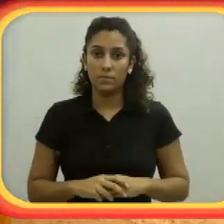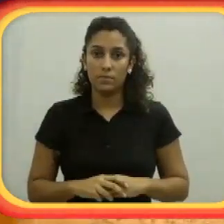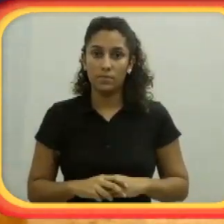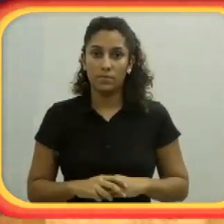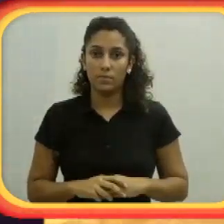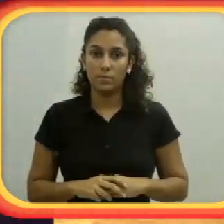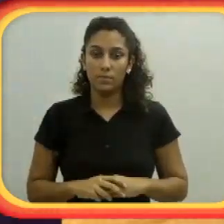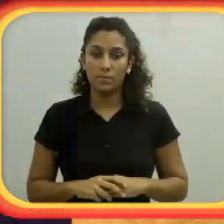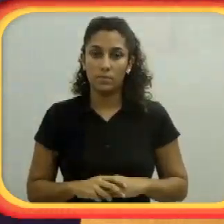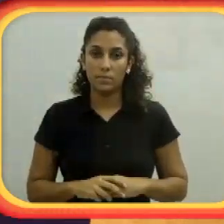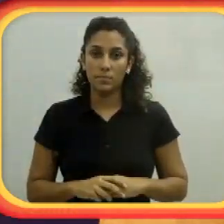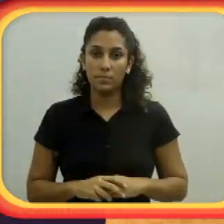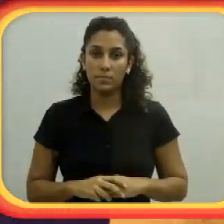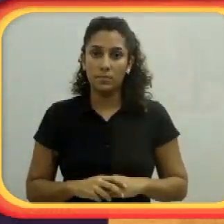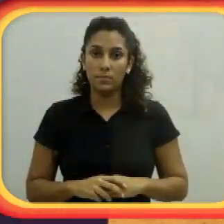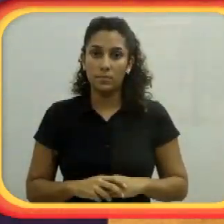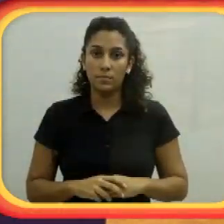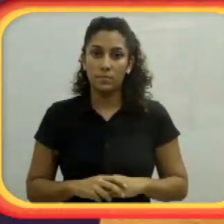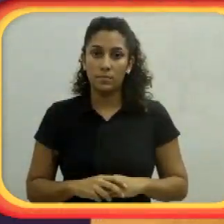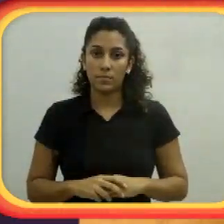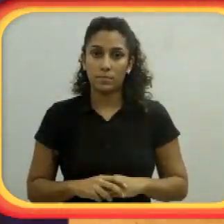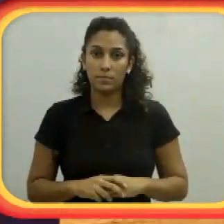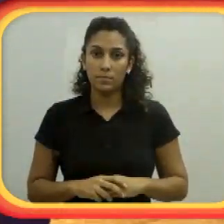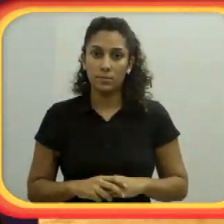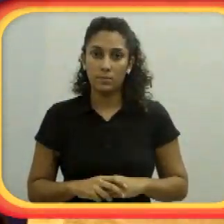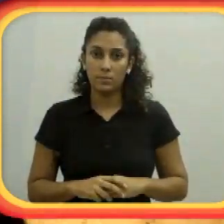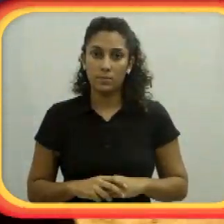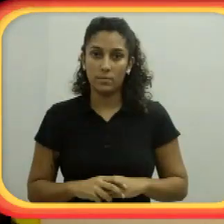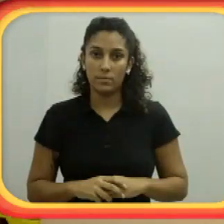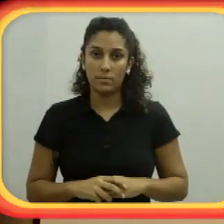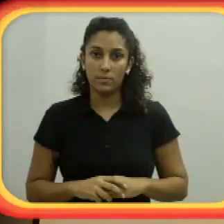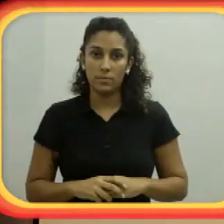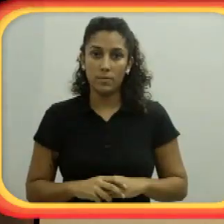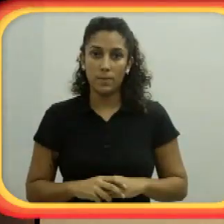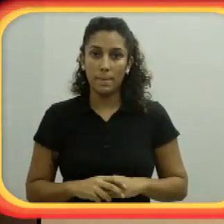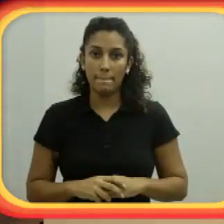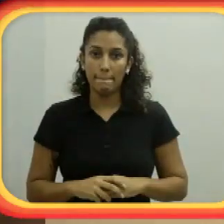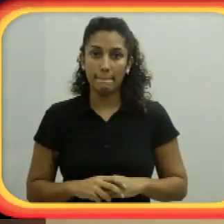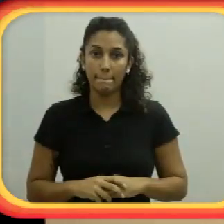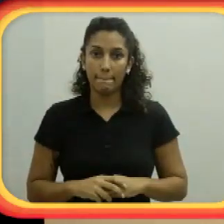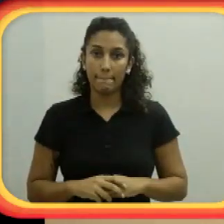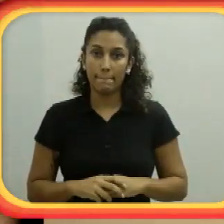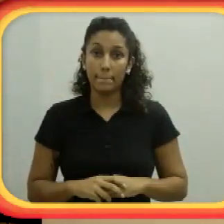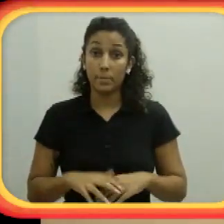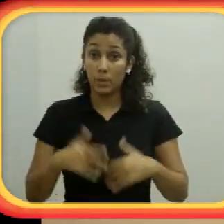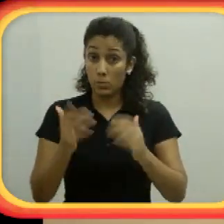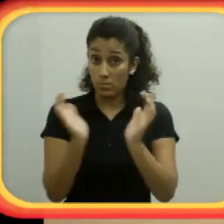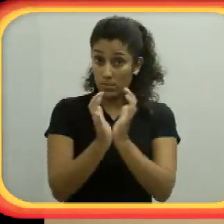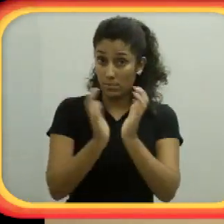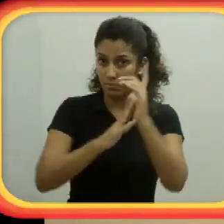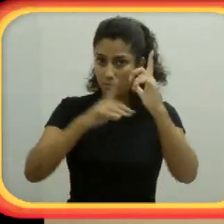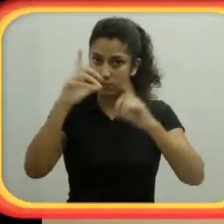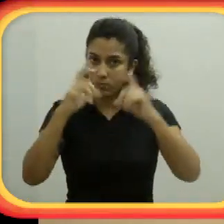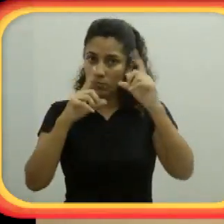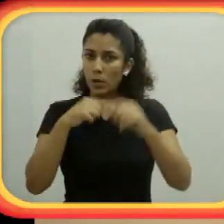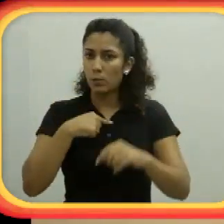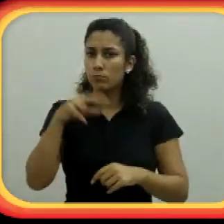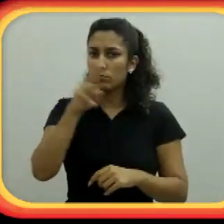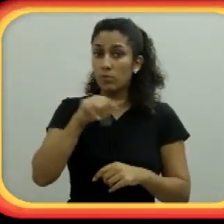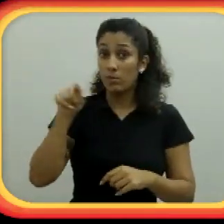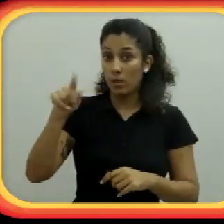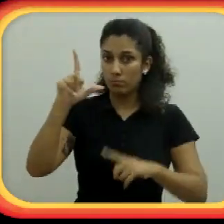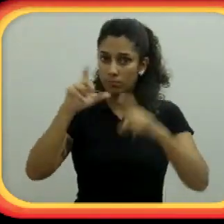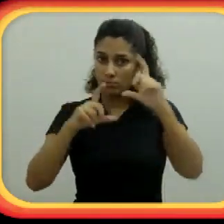vai se manter equilibrado durante o mergulho. O equipamento fotográfico que eu utilizo, ele é uma